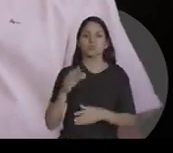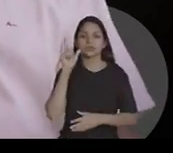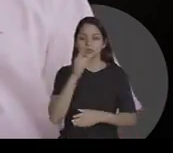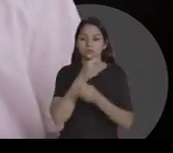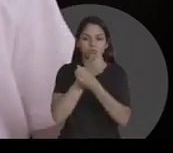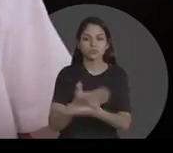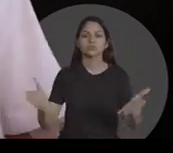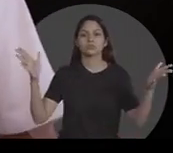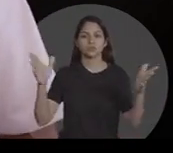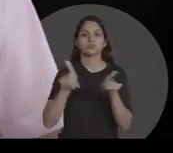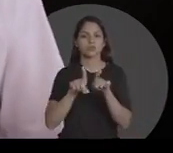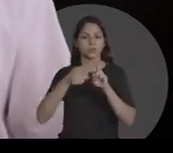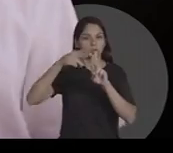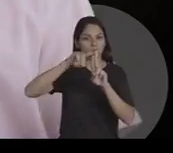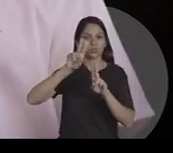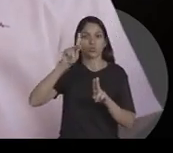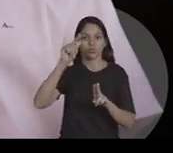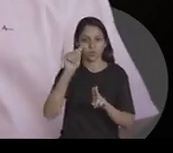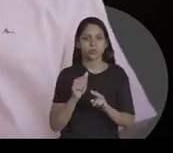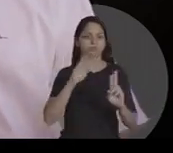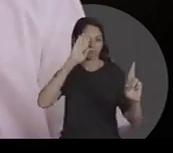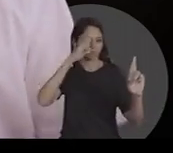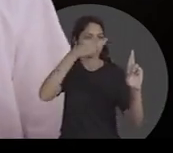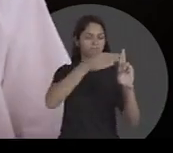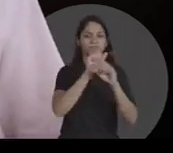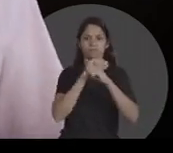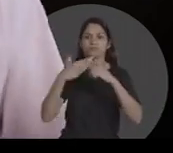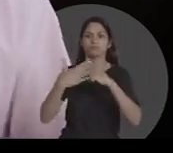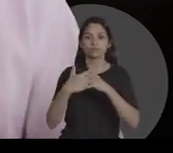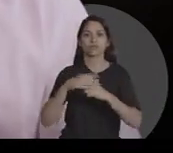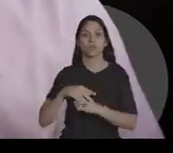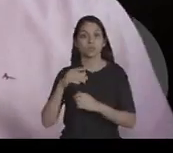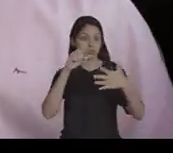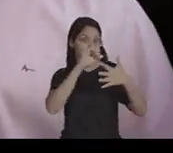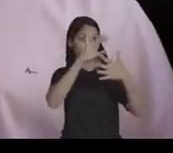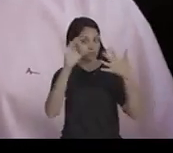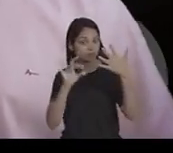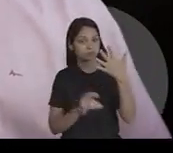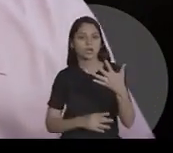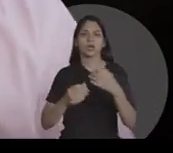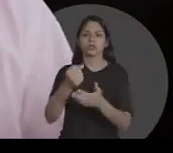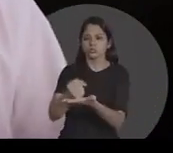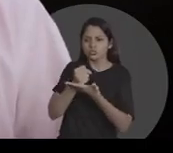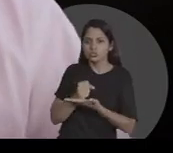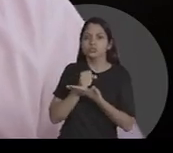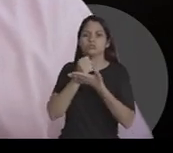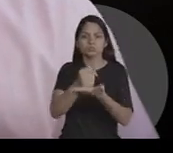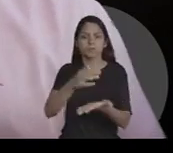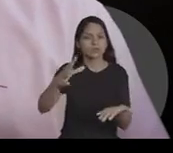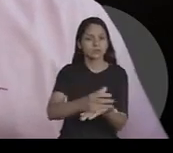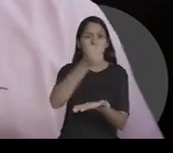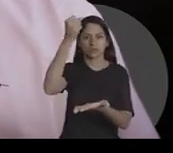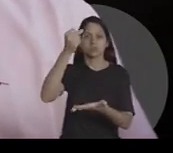Transformamos a UPA em unidade de referência do coronavírus. Essas e outras ações nos ajudaram a salvar mais